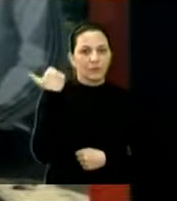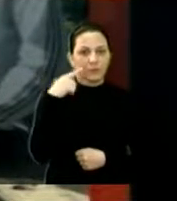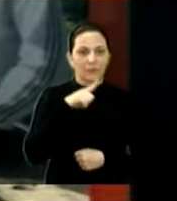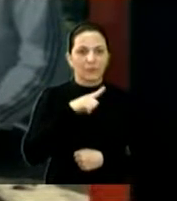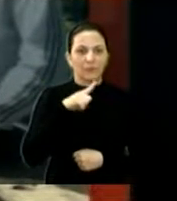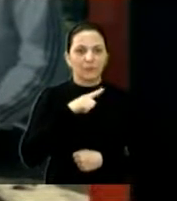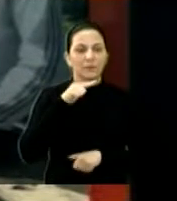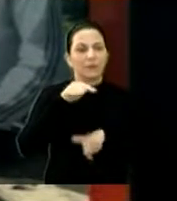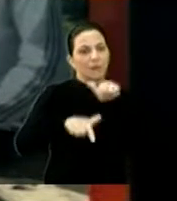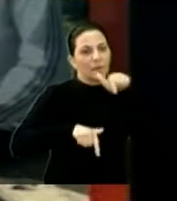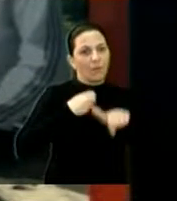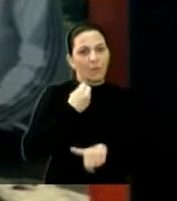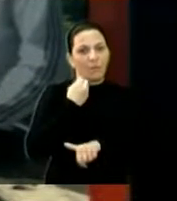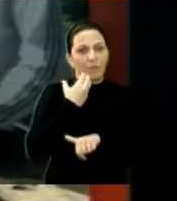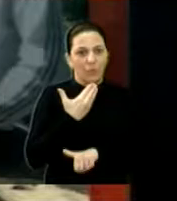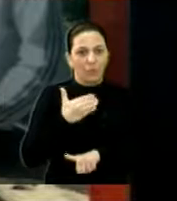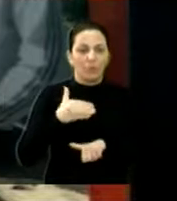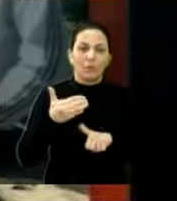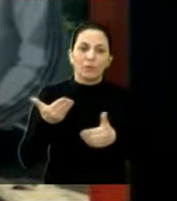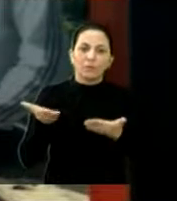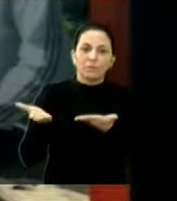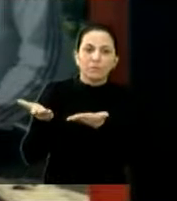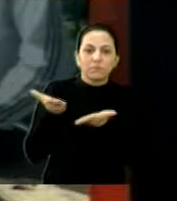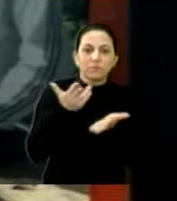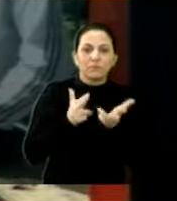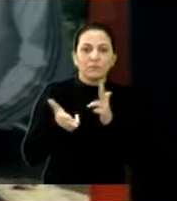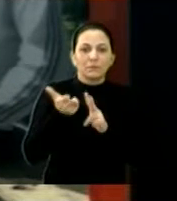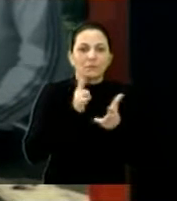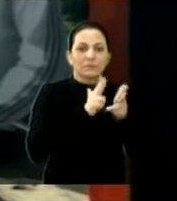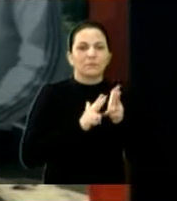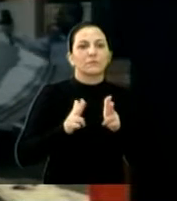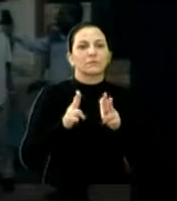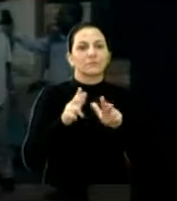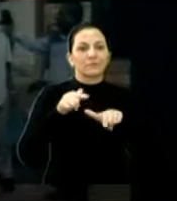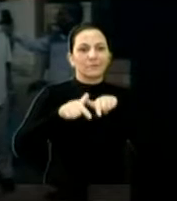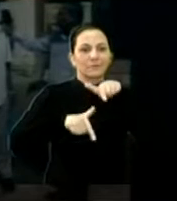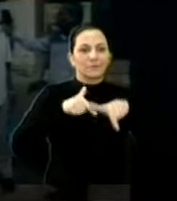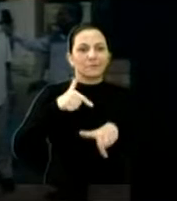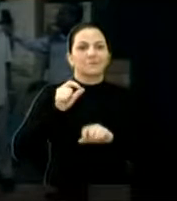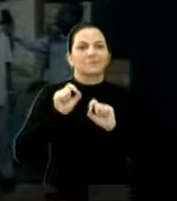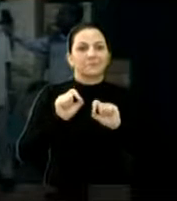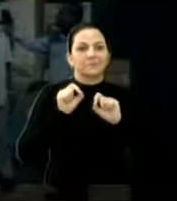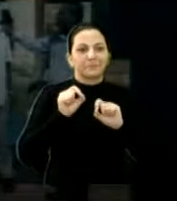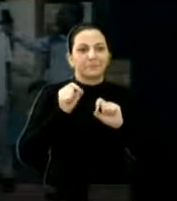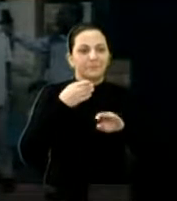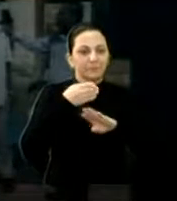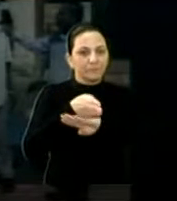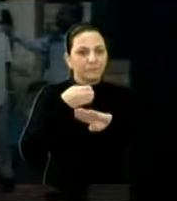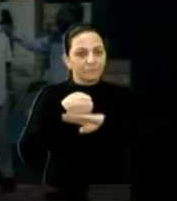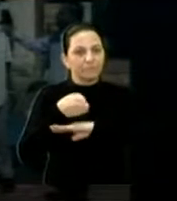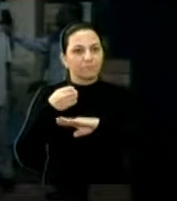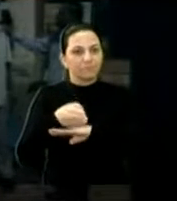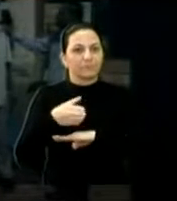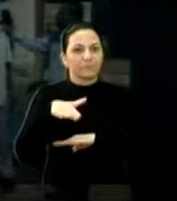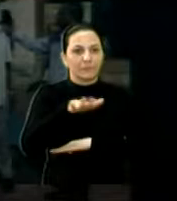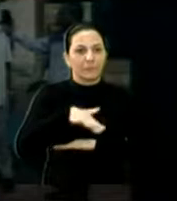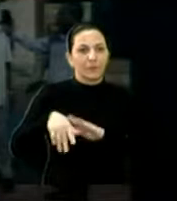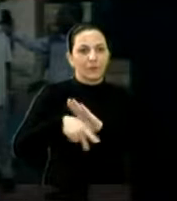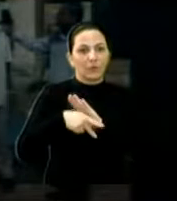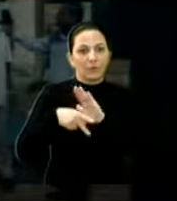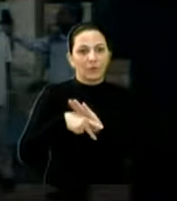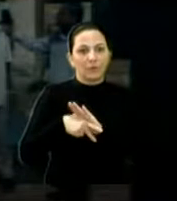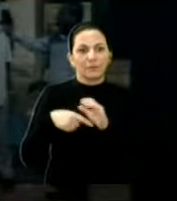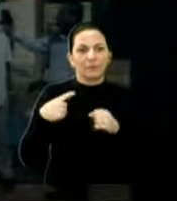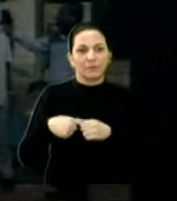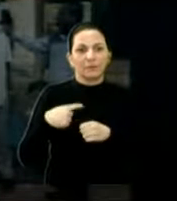esse trabalho, conversando com os vários moradores daí, sobre a edificação nos bairros. Estava ali também na Hortência, continuando,